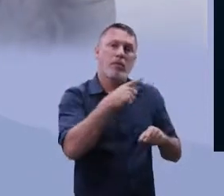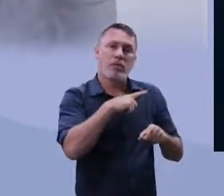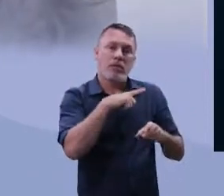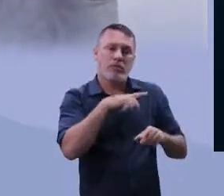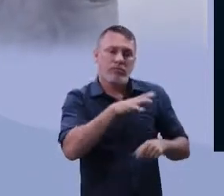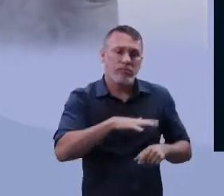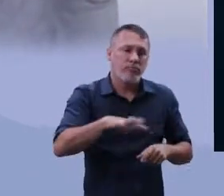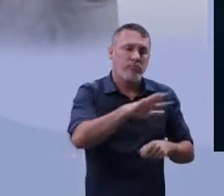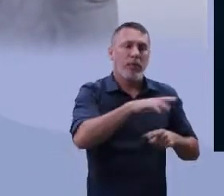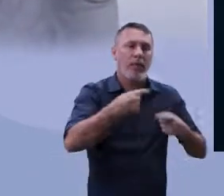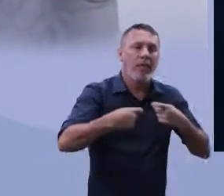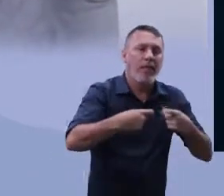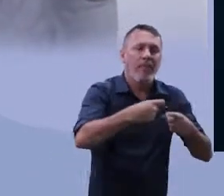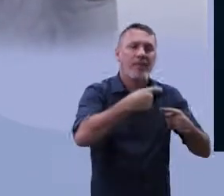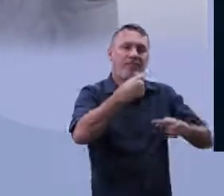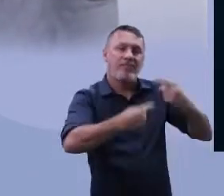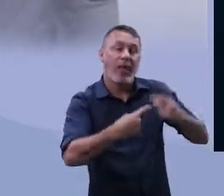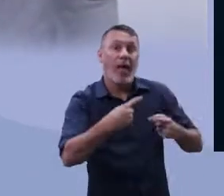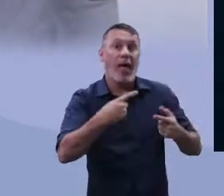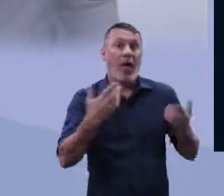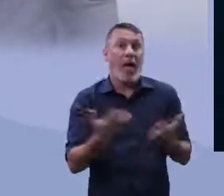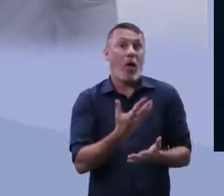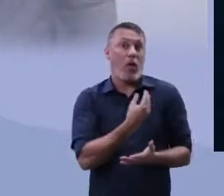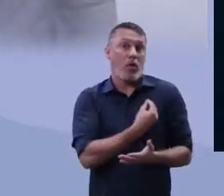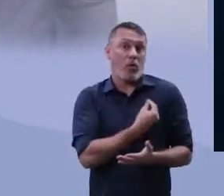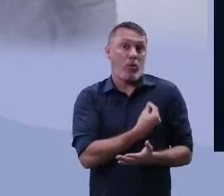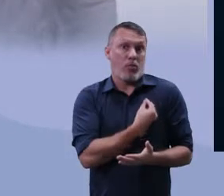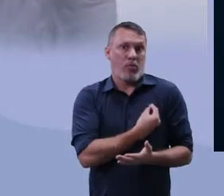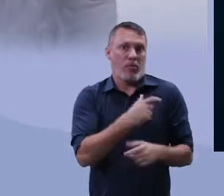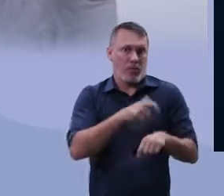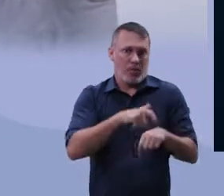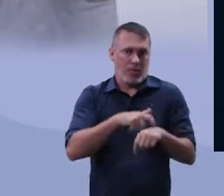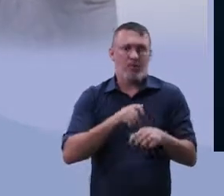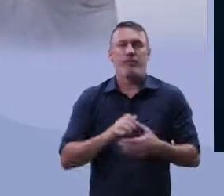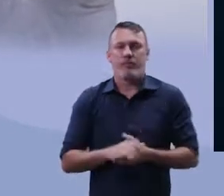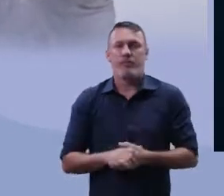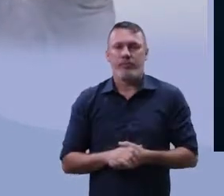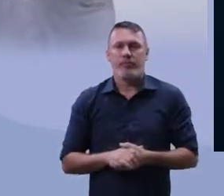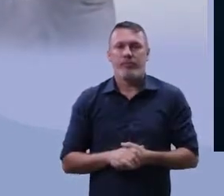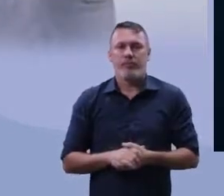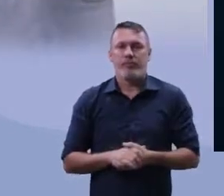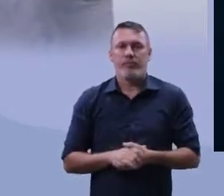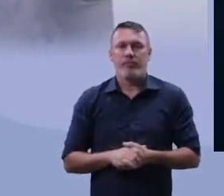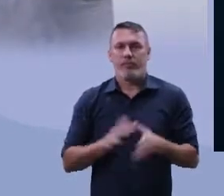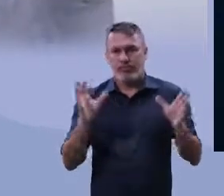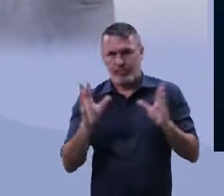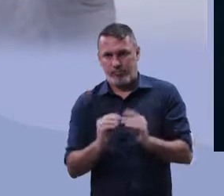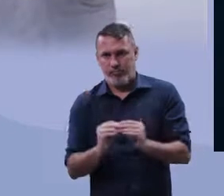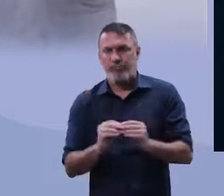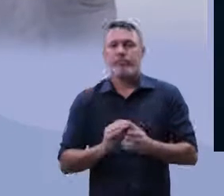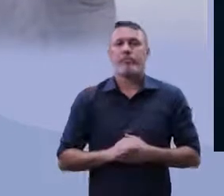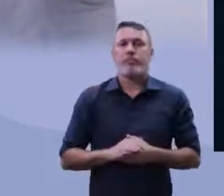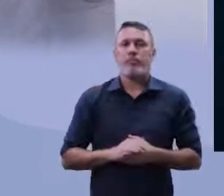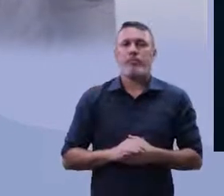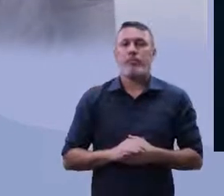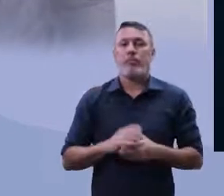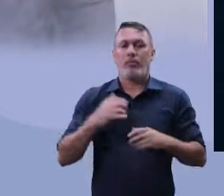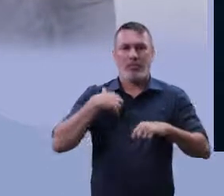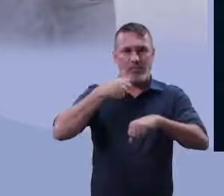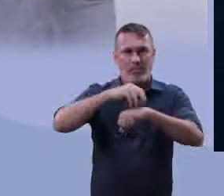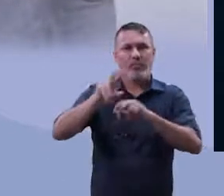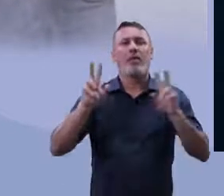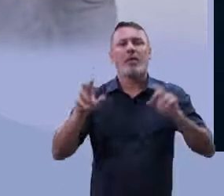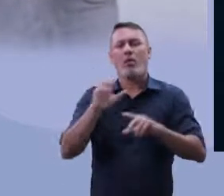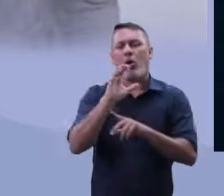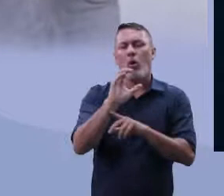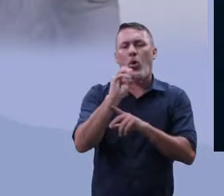de conflitos atuais, ou seja, aqueles que estão acontecendo nesse exato momento. Então, assim sendo, quando nós